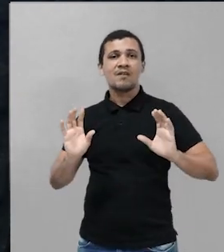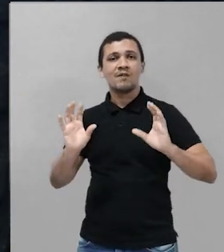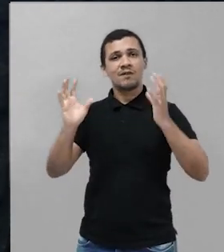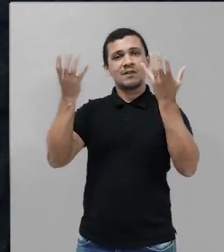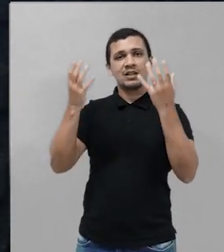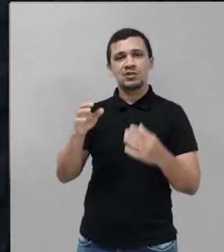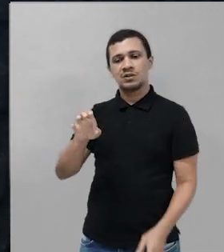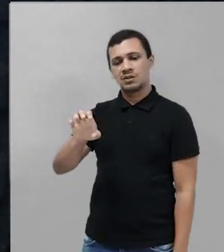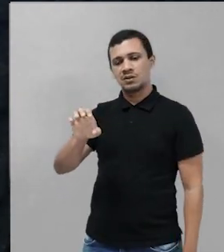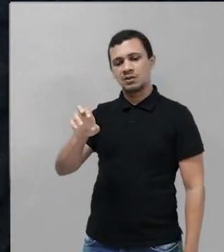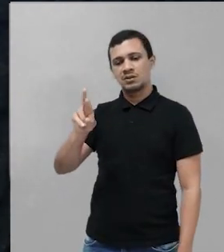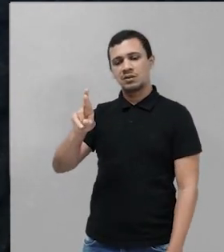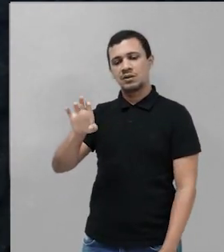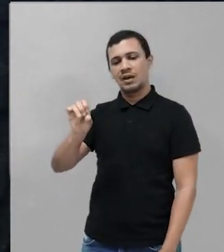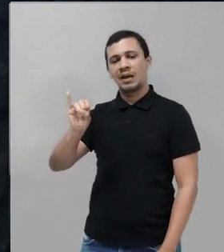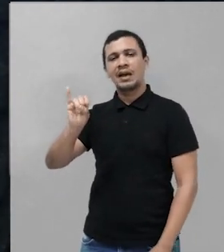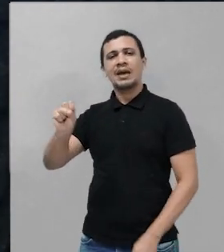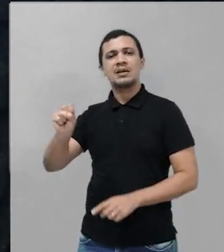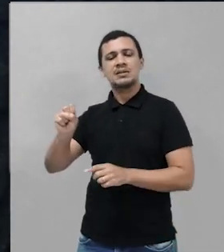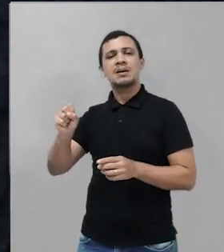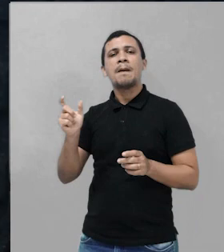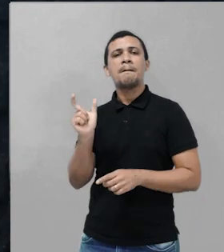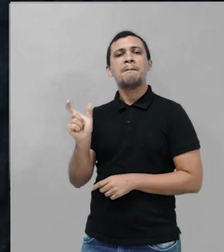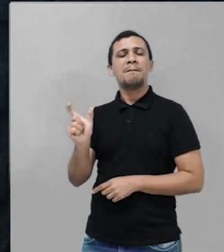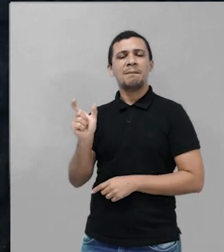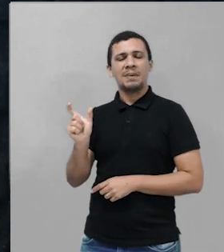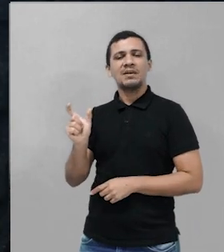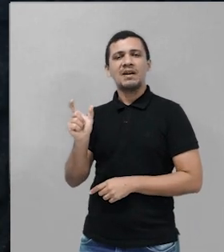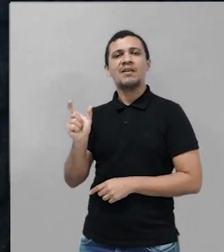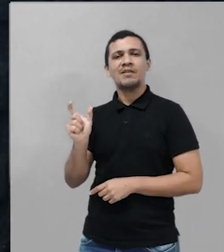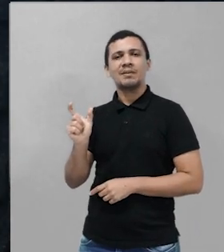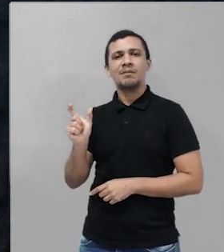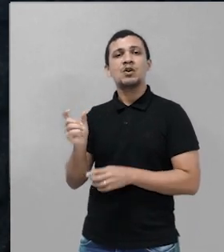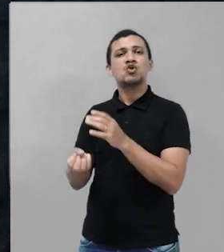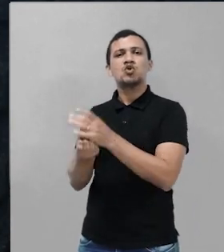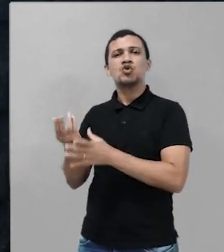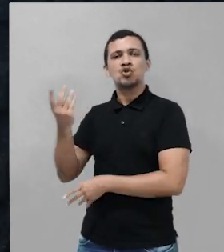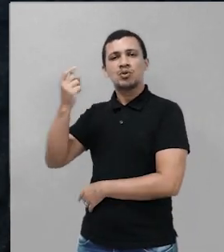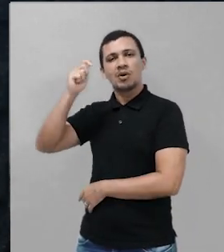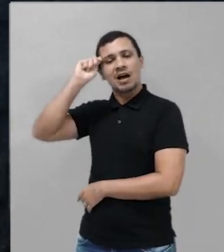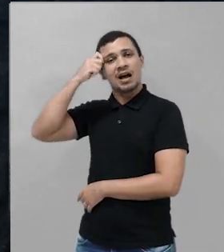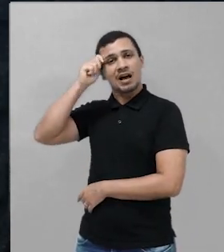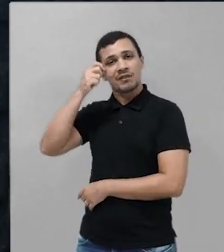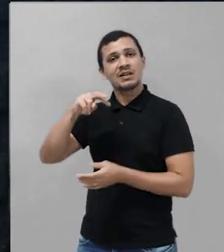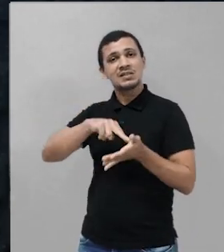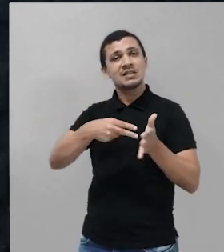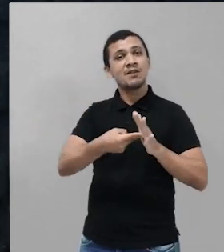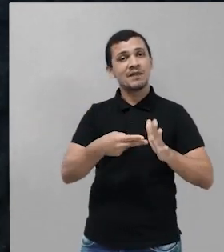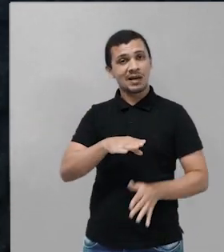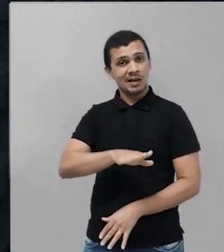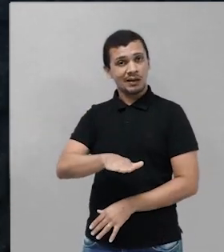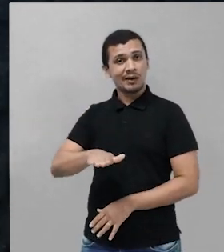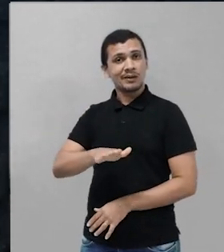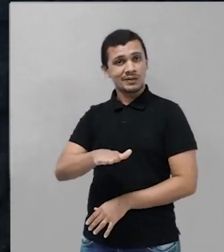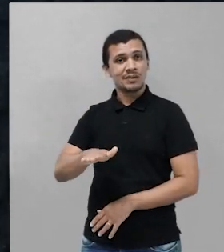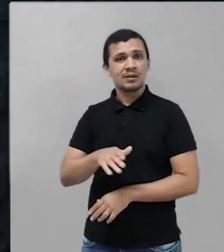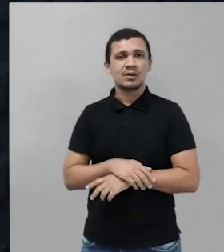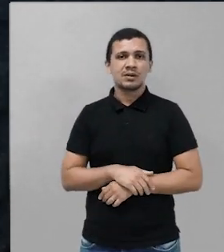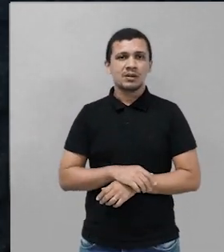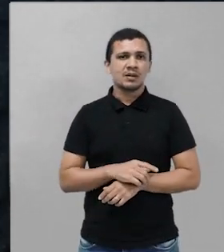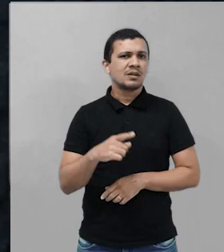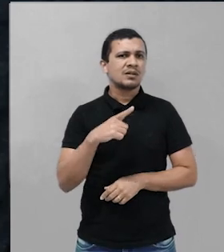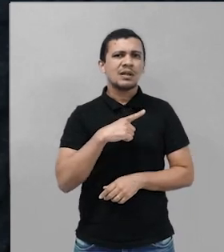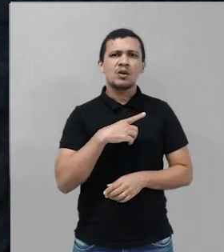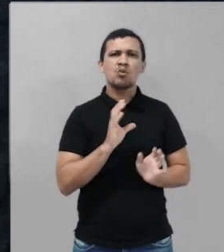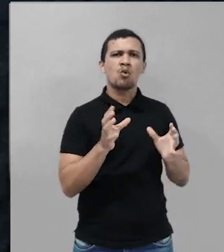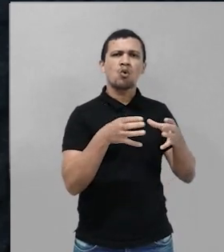palavra é de origem africana, que significa crianças. E aí, esse conjunto de leis